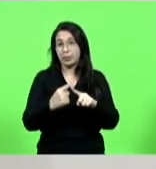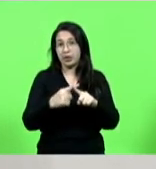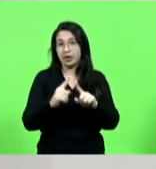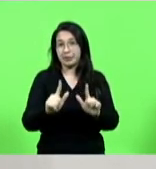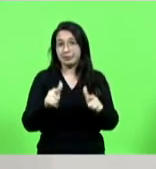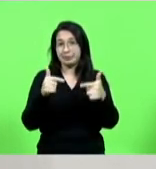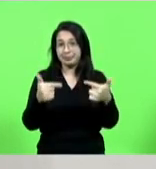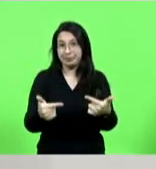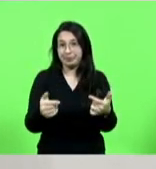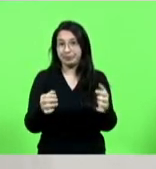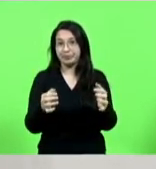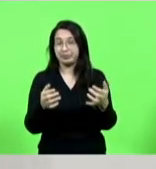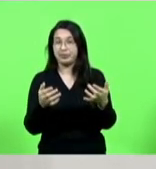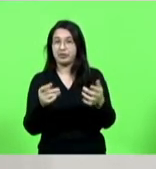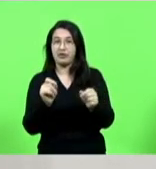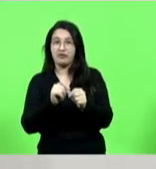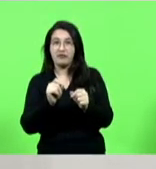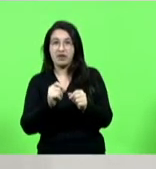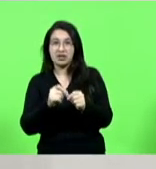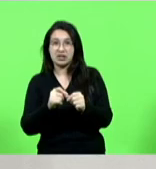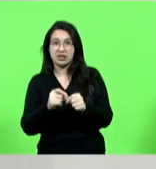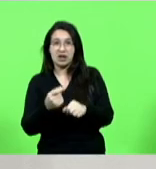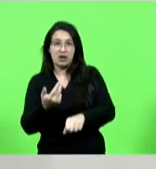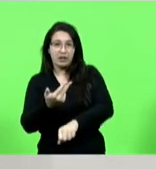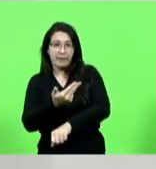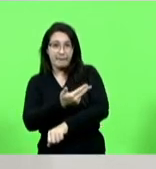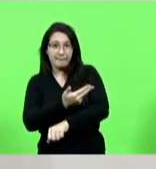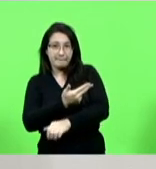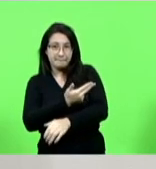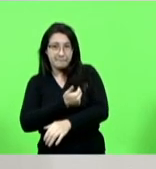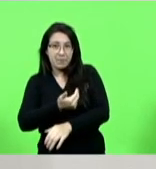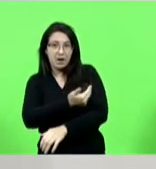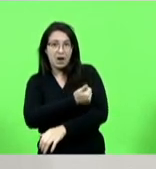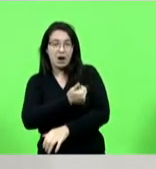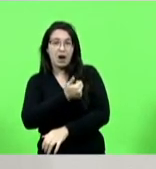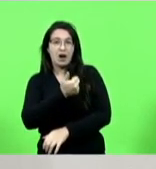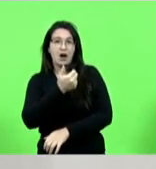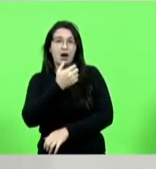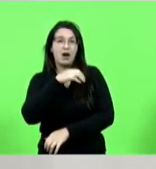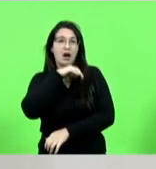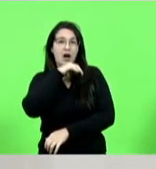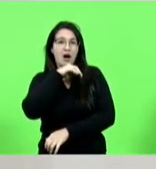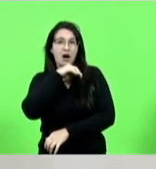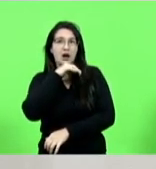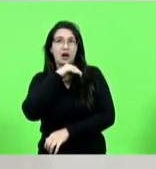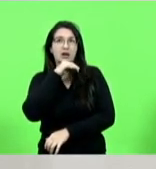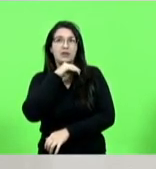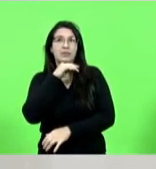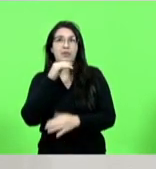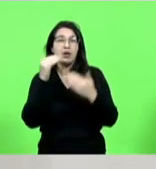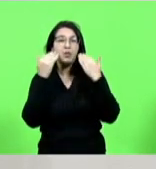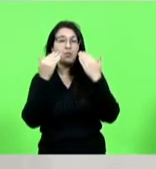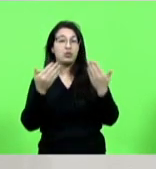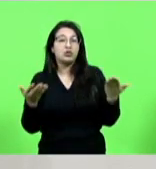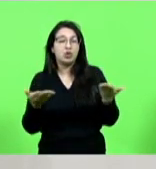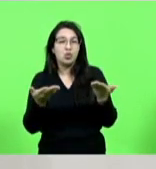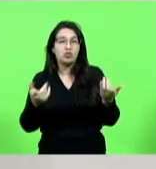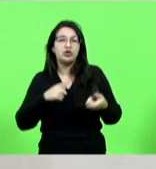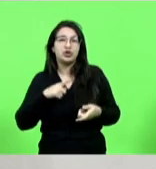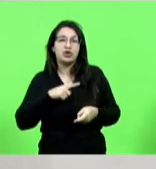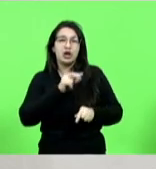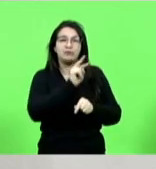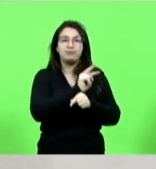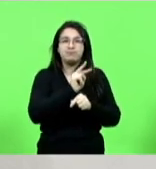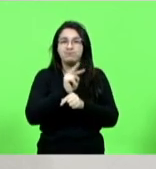de fazer tatuagem nos animais e quando apresentam isso e hoje nós temos uma rede de protetoras no